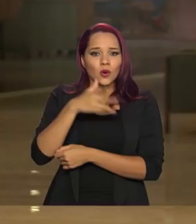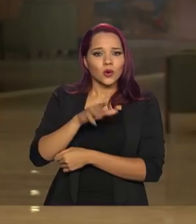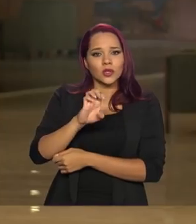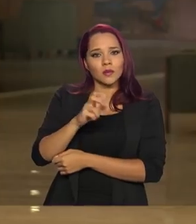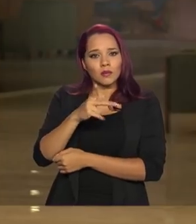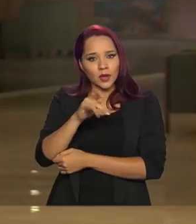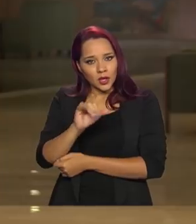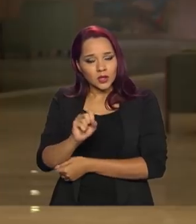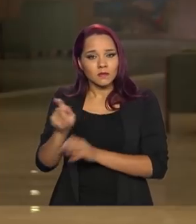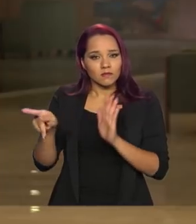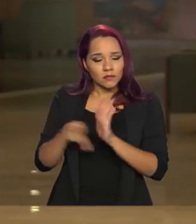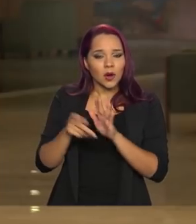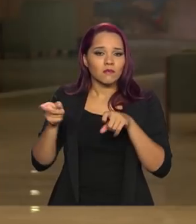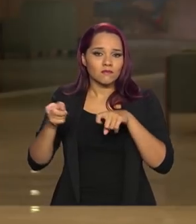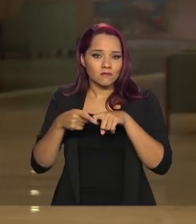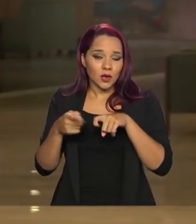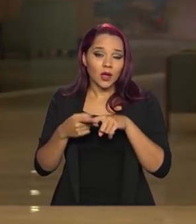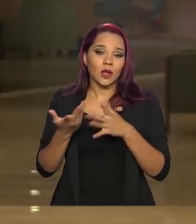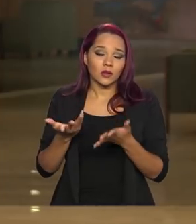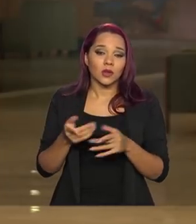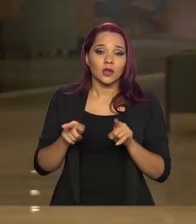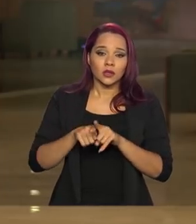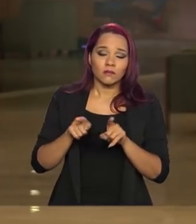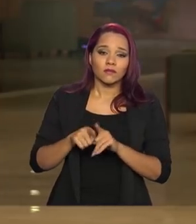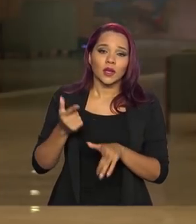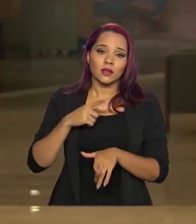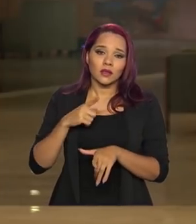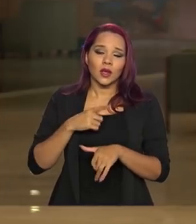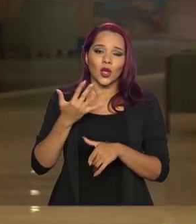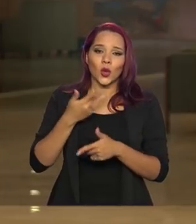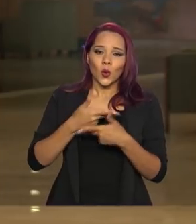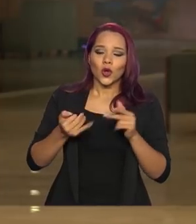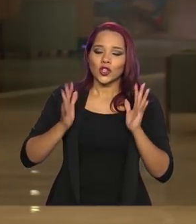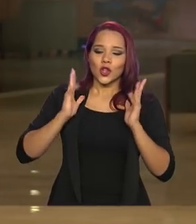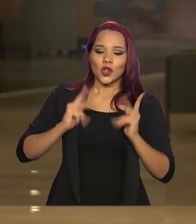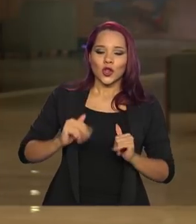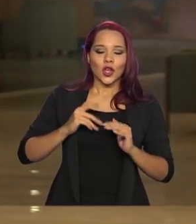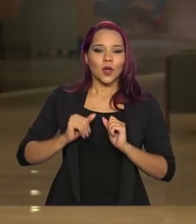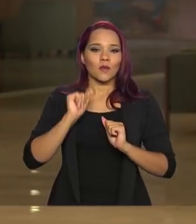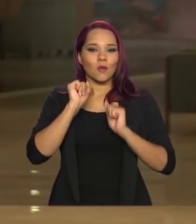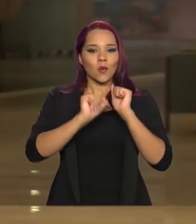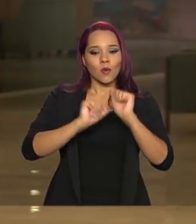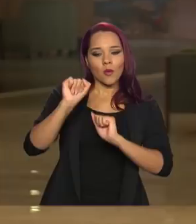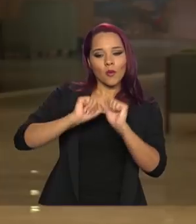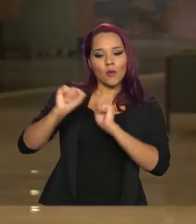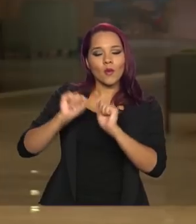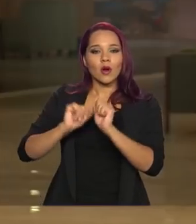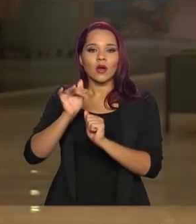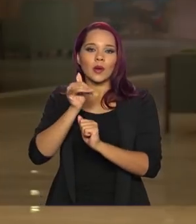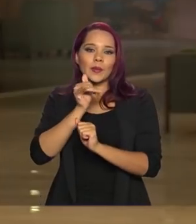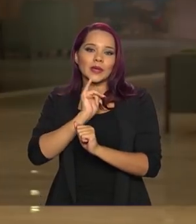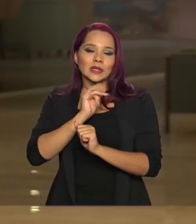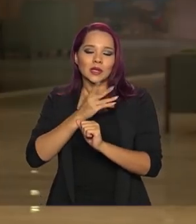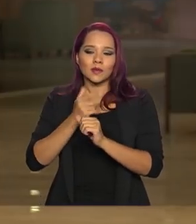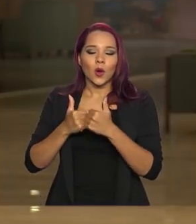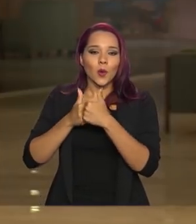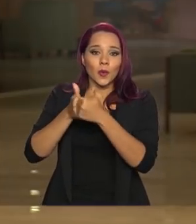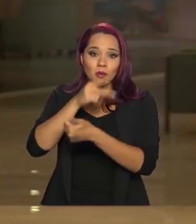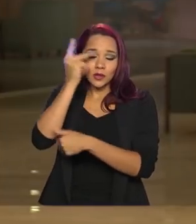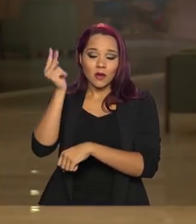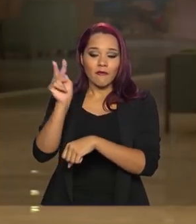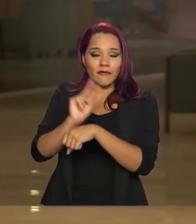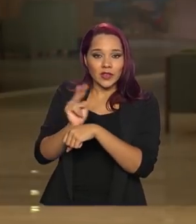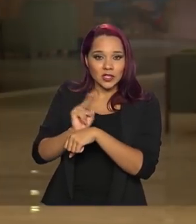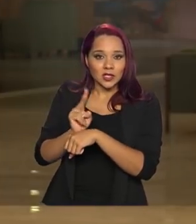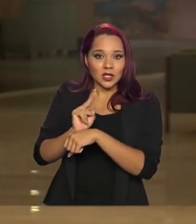médicos, a realização de ações de higienização, acompanhando, por exemplo, agentes de vigilância sanitária.